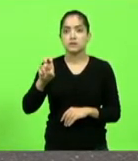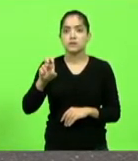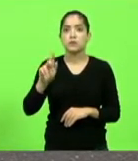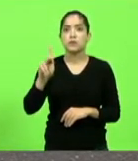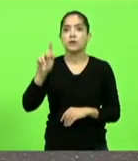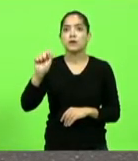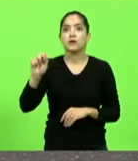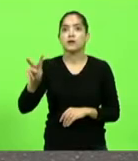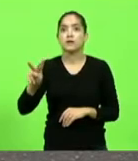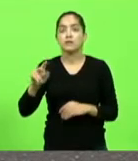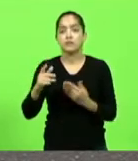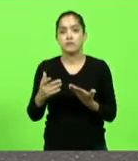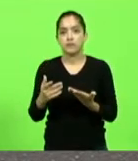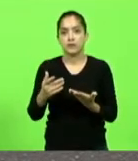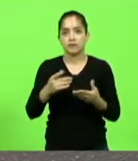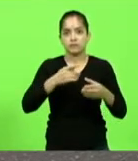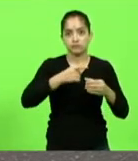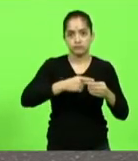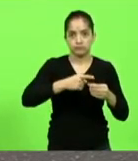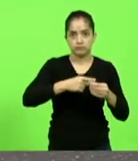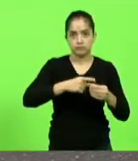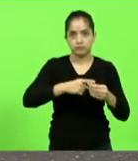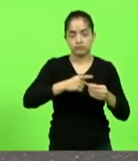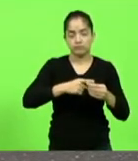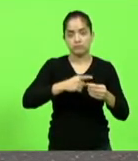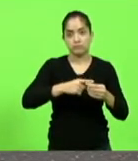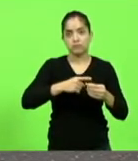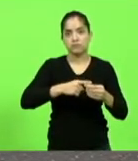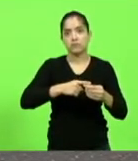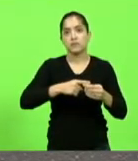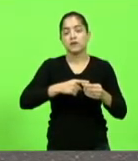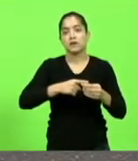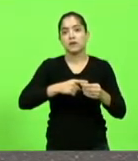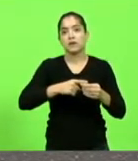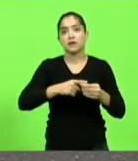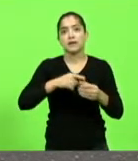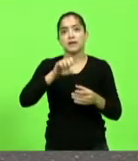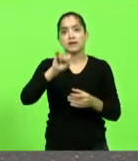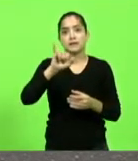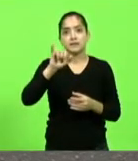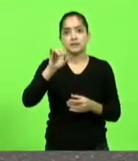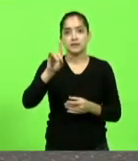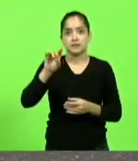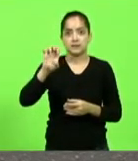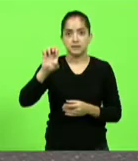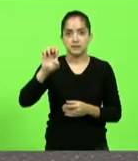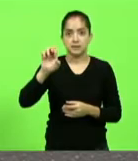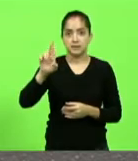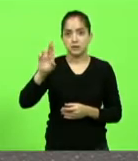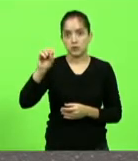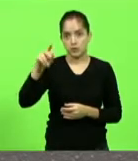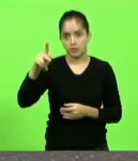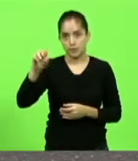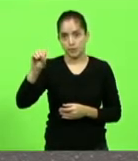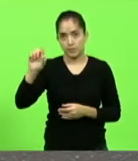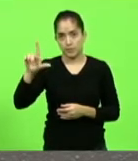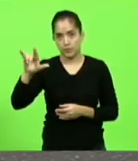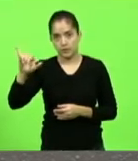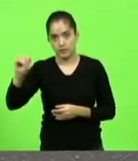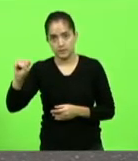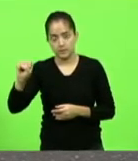transmissão entre Siderópolis e Biguassu um bilhão e trezentos milhões de reais em investimentos